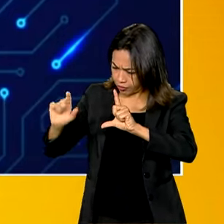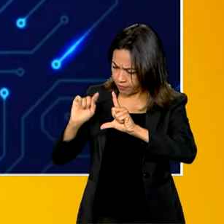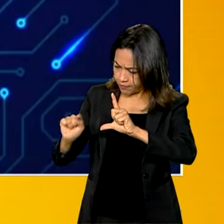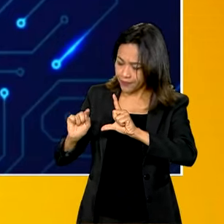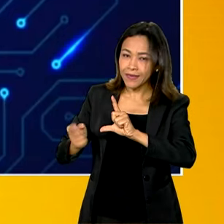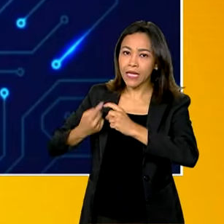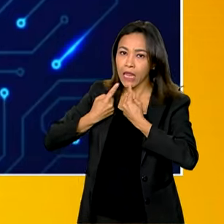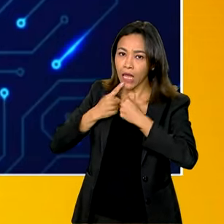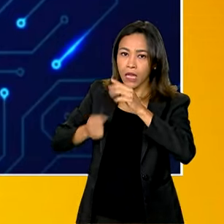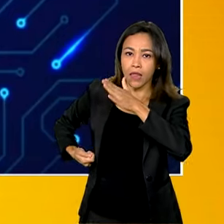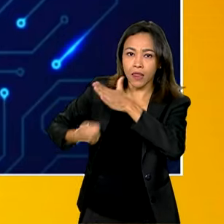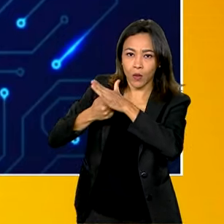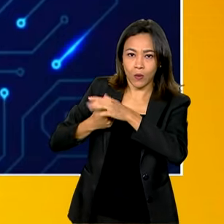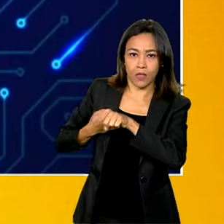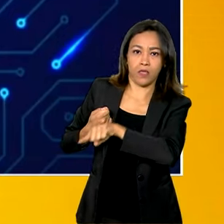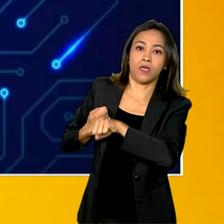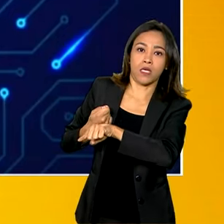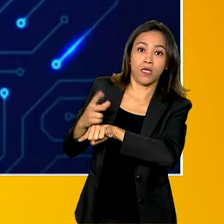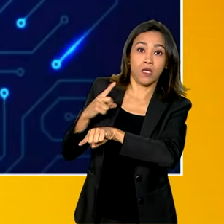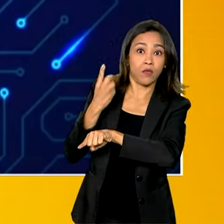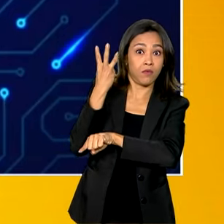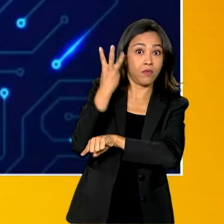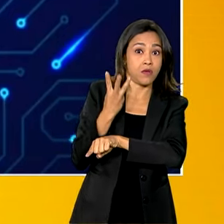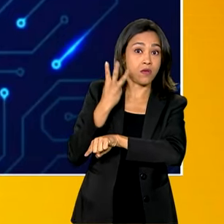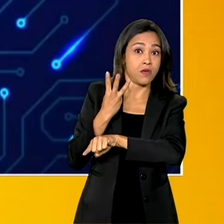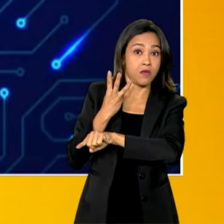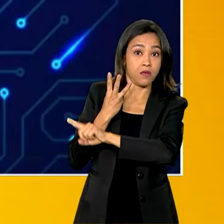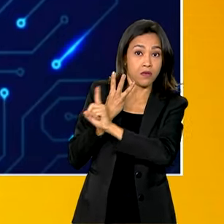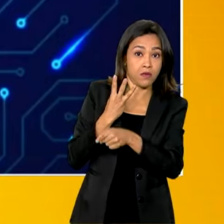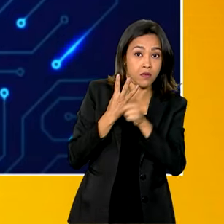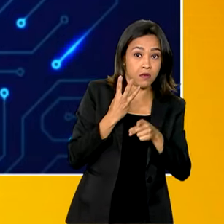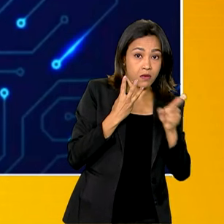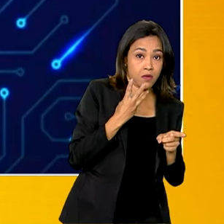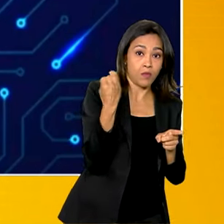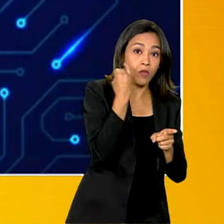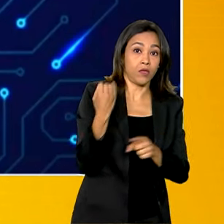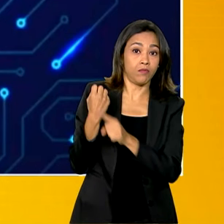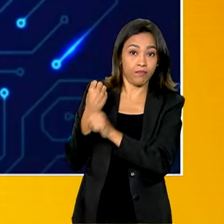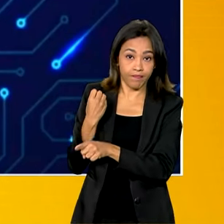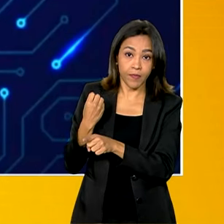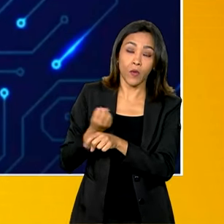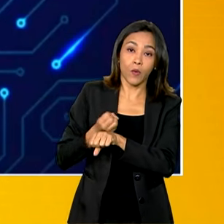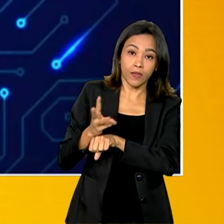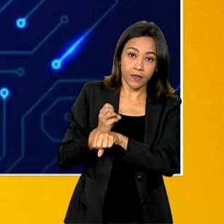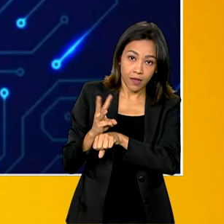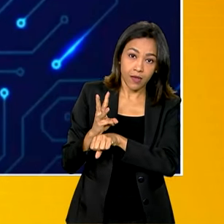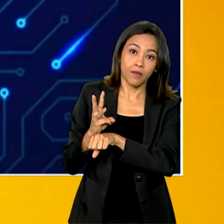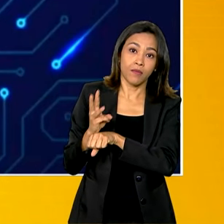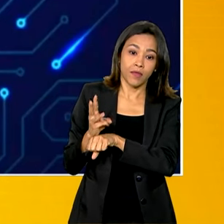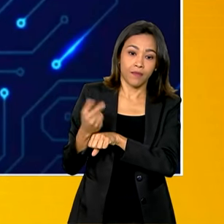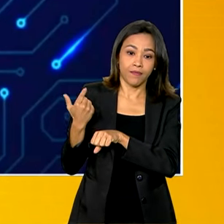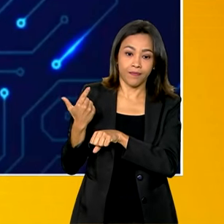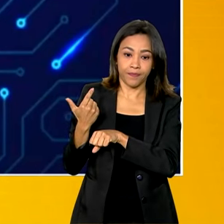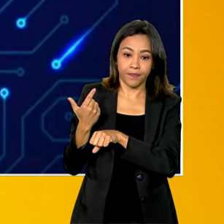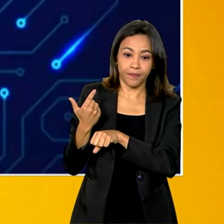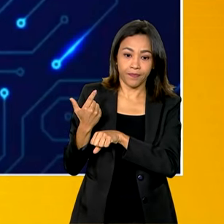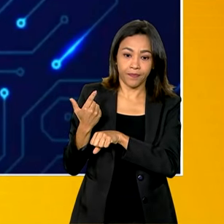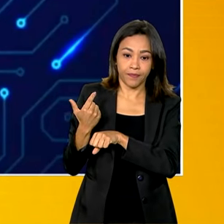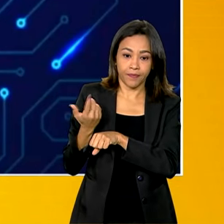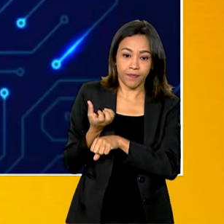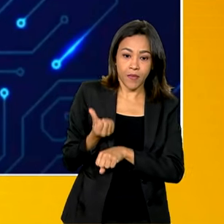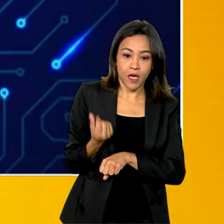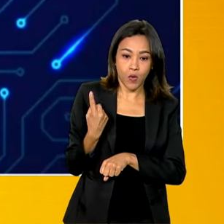três espaços importantes. O WhatsApp, 6199